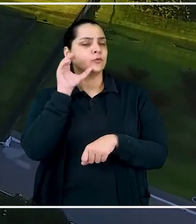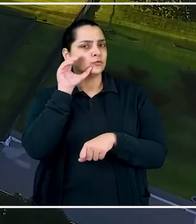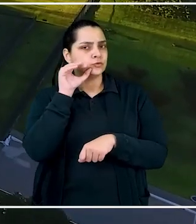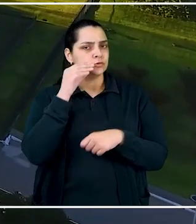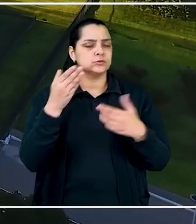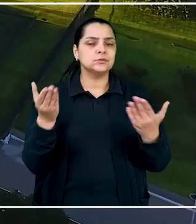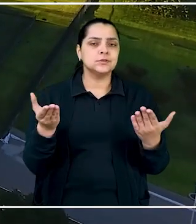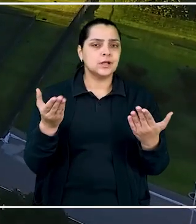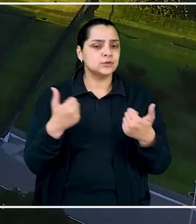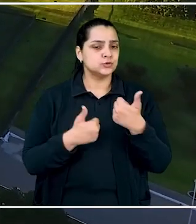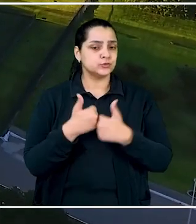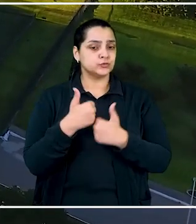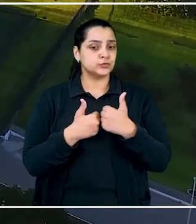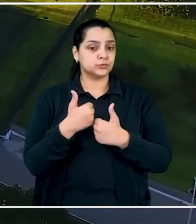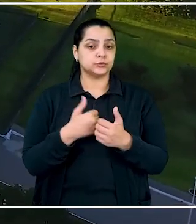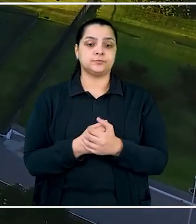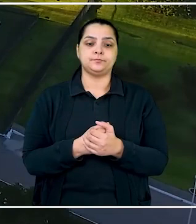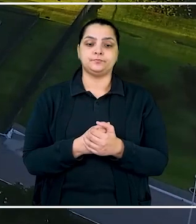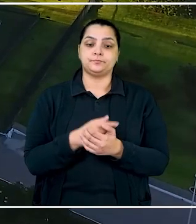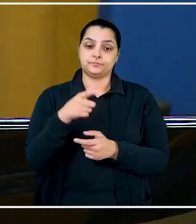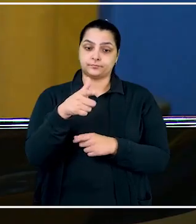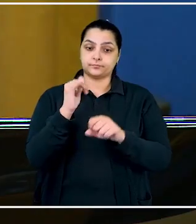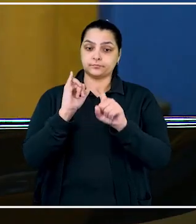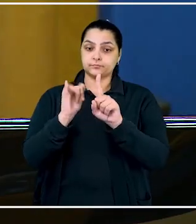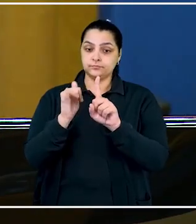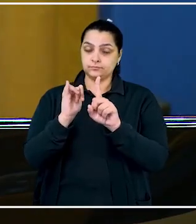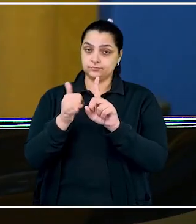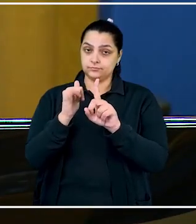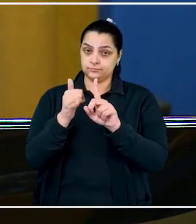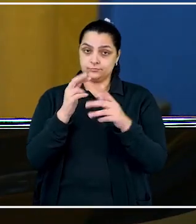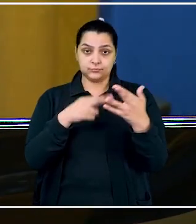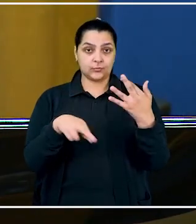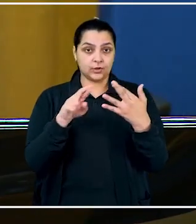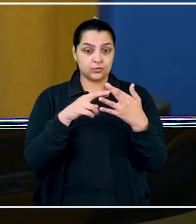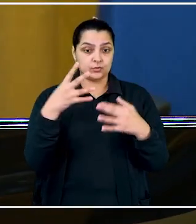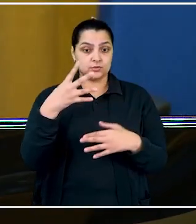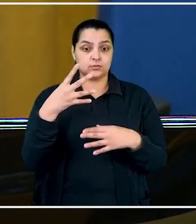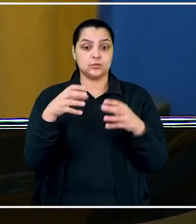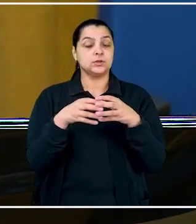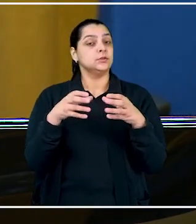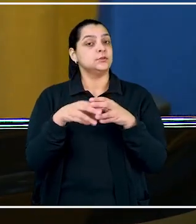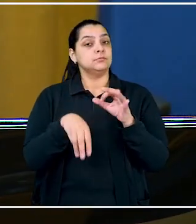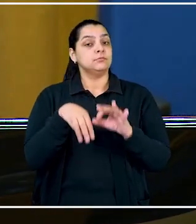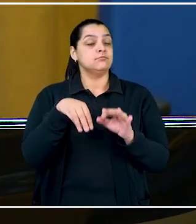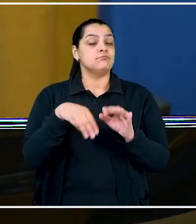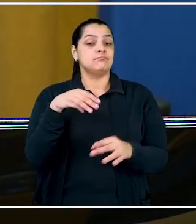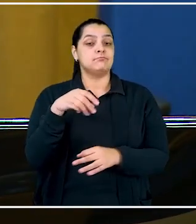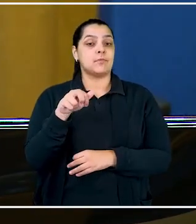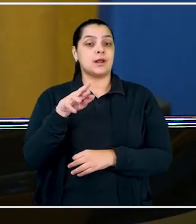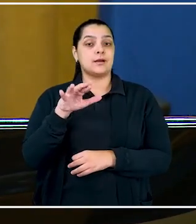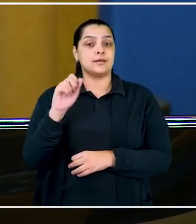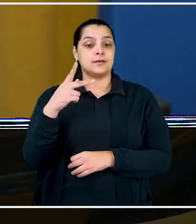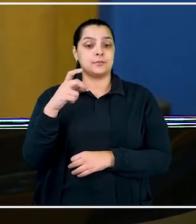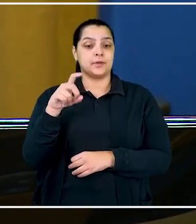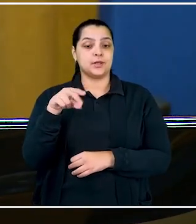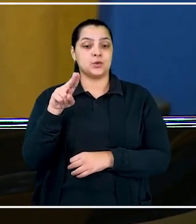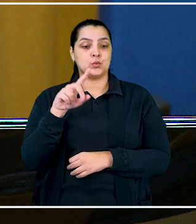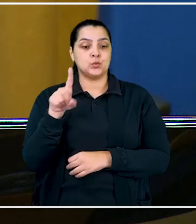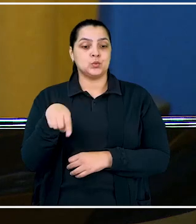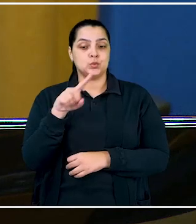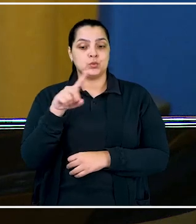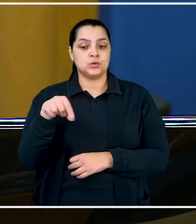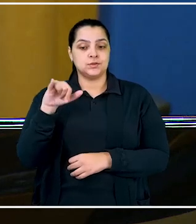dos trabalhadores em torneios de futebol. A relatora do recurso na quarta turma foi a ministra Maria Cristina